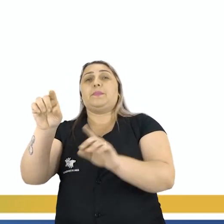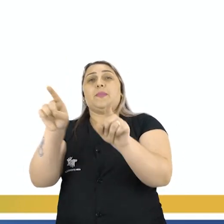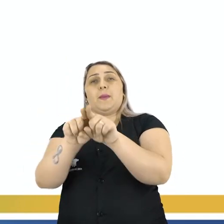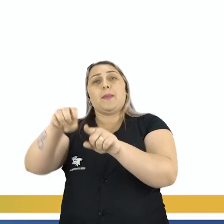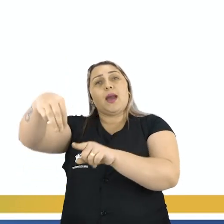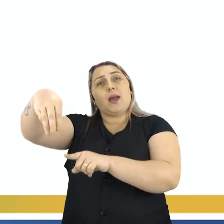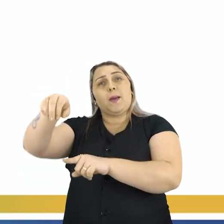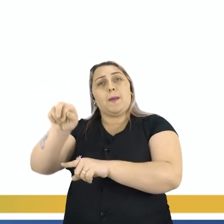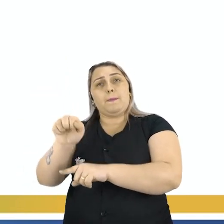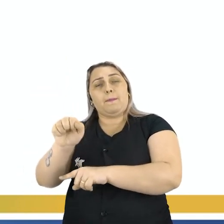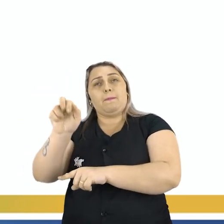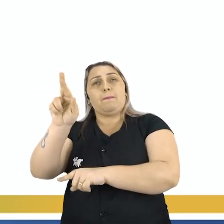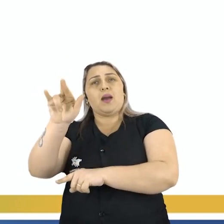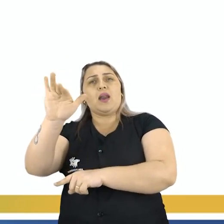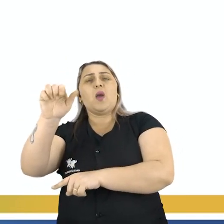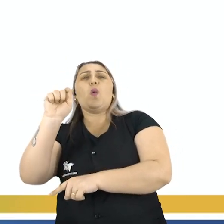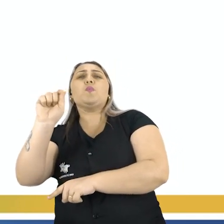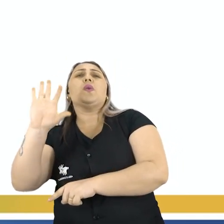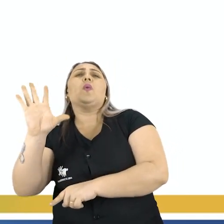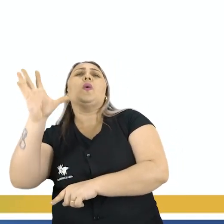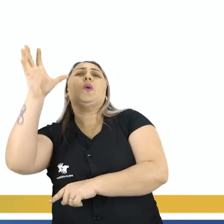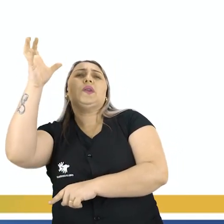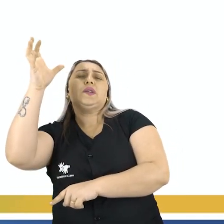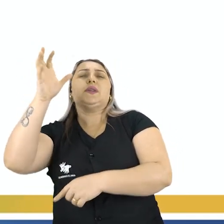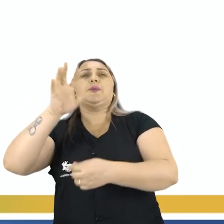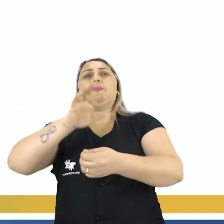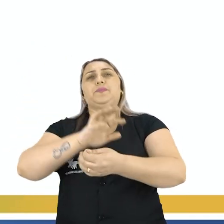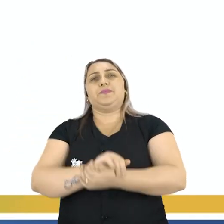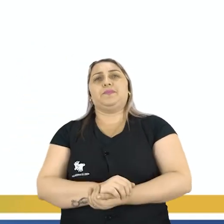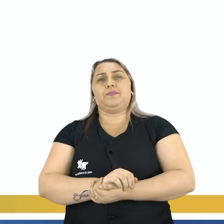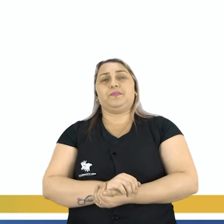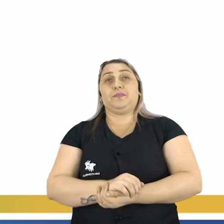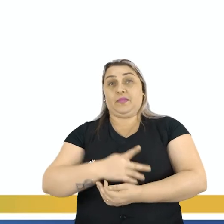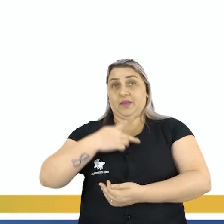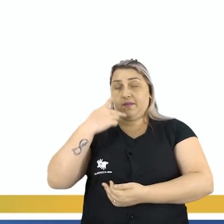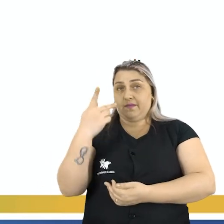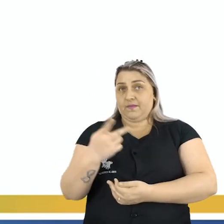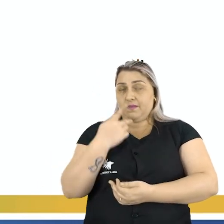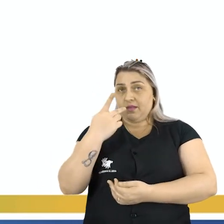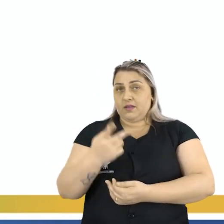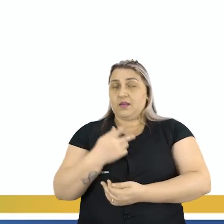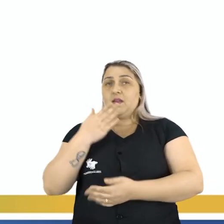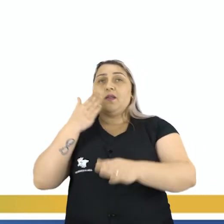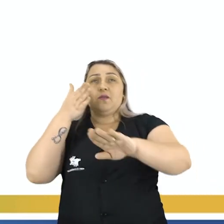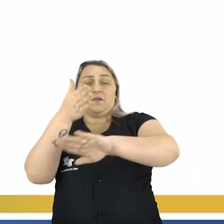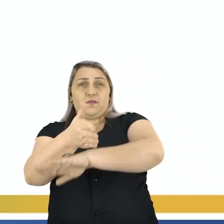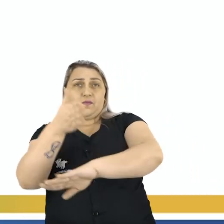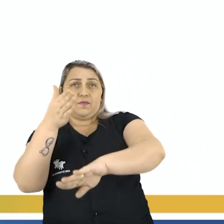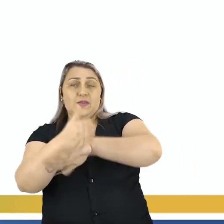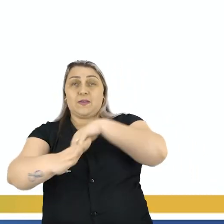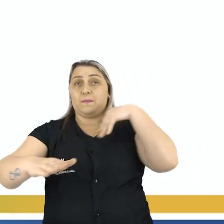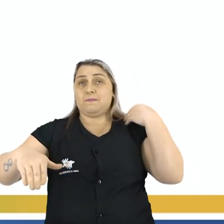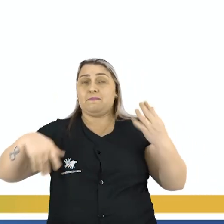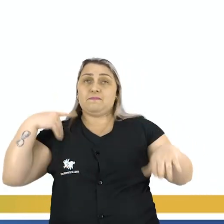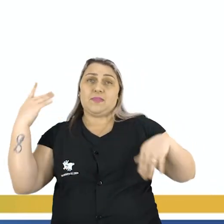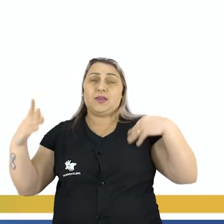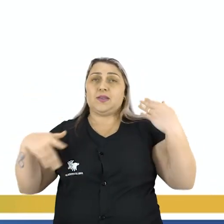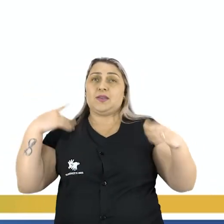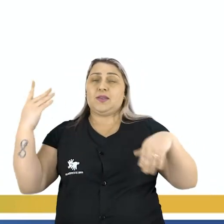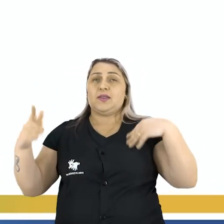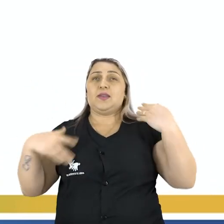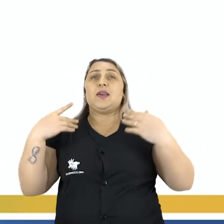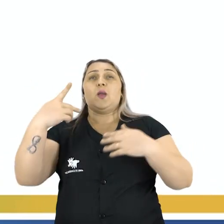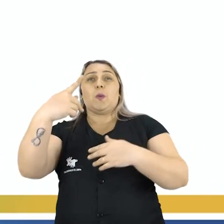que aconteceu Com eles Nessa situação Aí fala Que eles foram ao parque E que eles